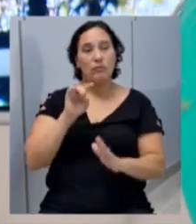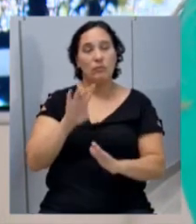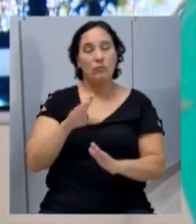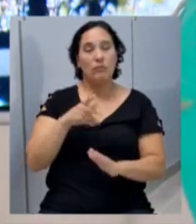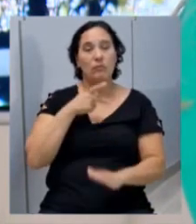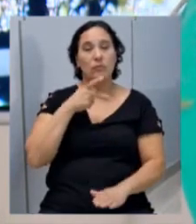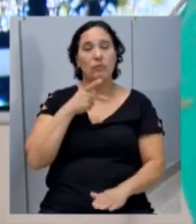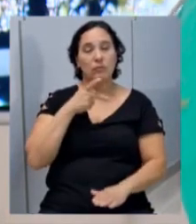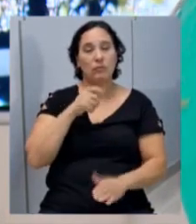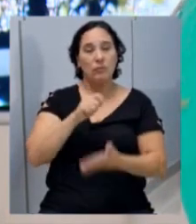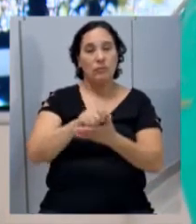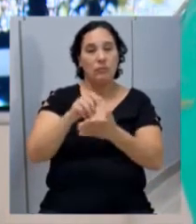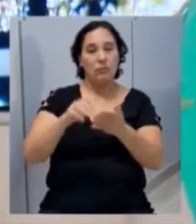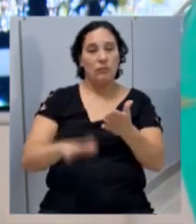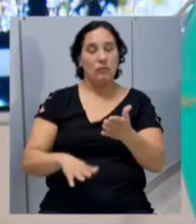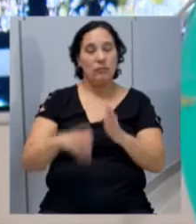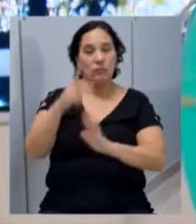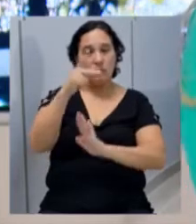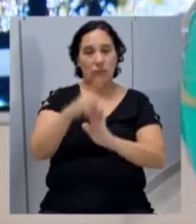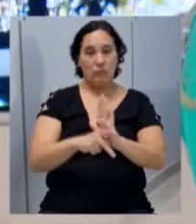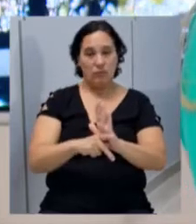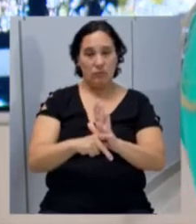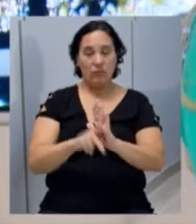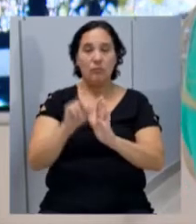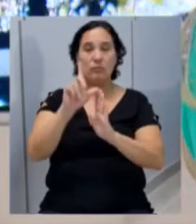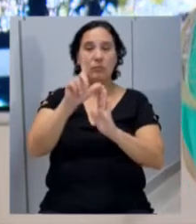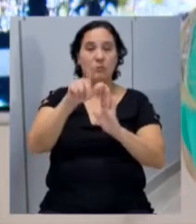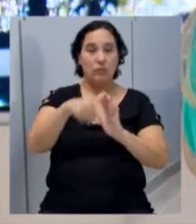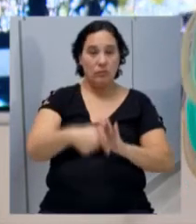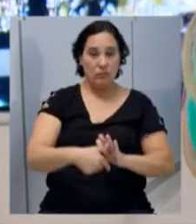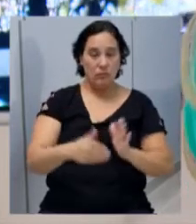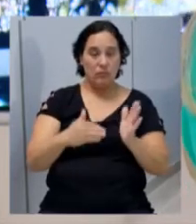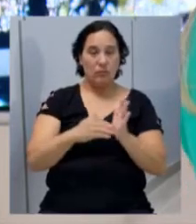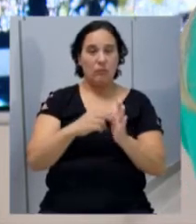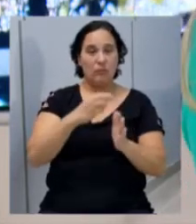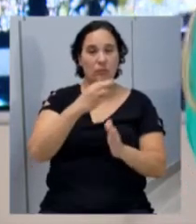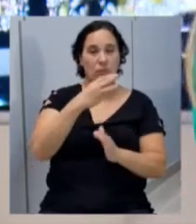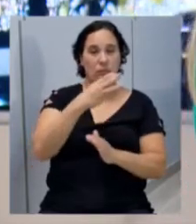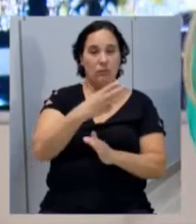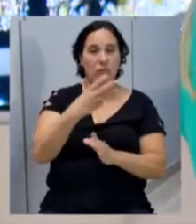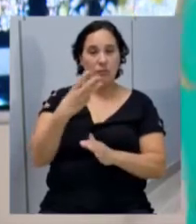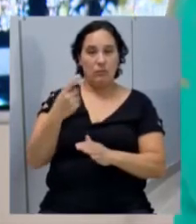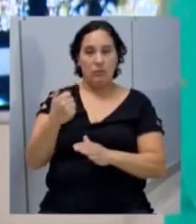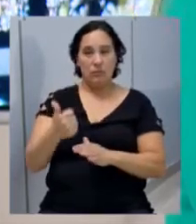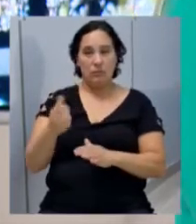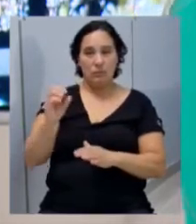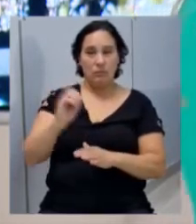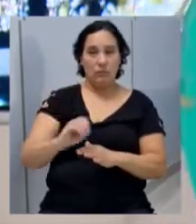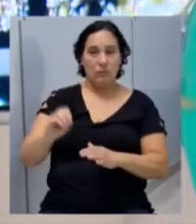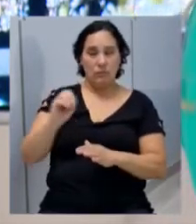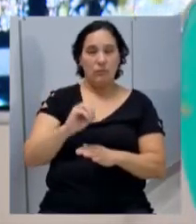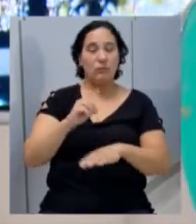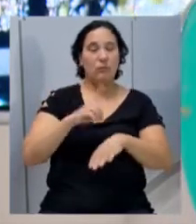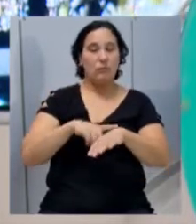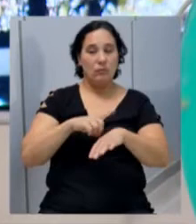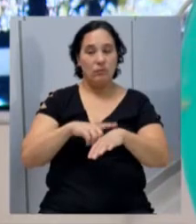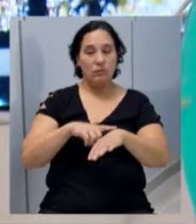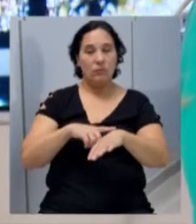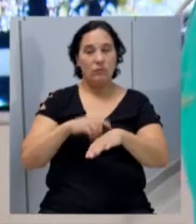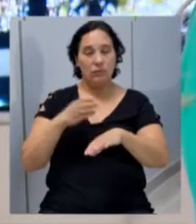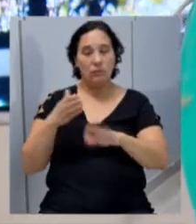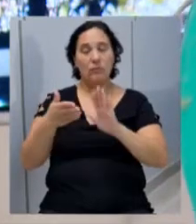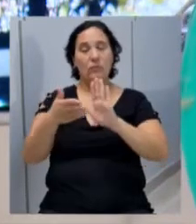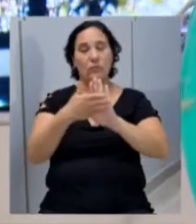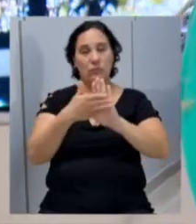alocado a nível de atividade ou de projeto. Então depois, até o dia 31 de outubro, que é o prazo que o Executivo tem para encaminhar essa